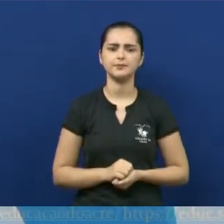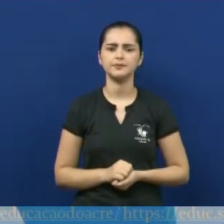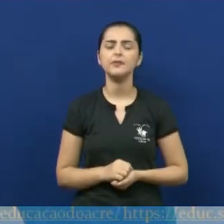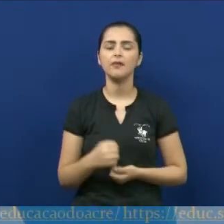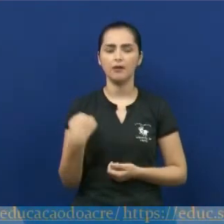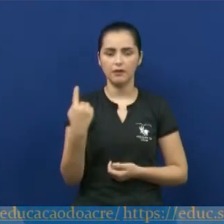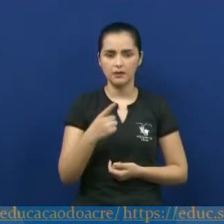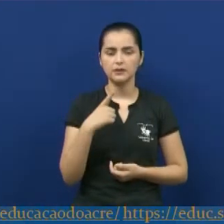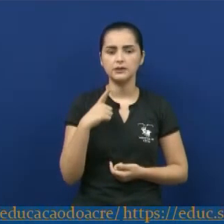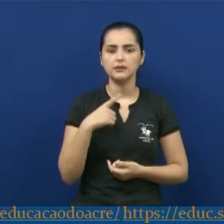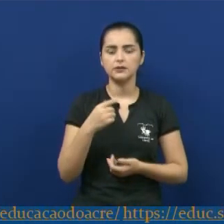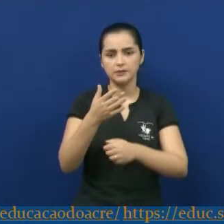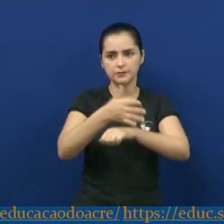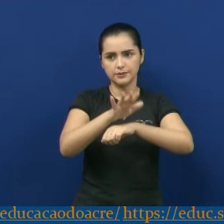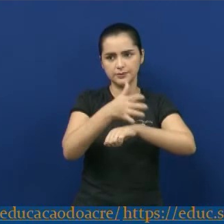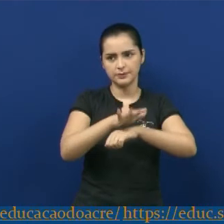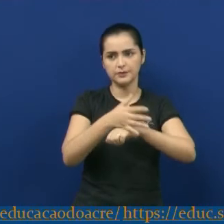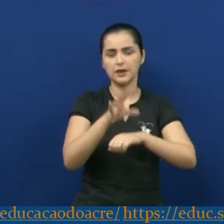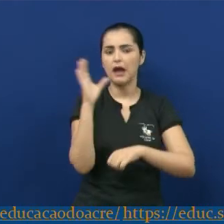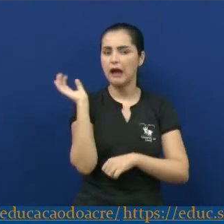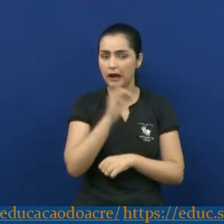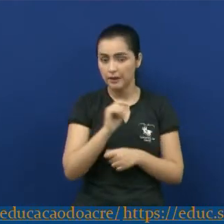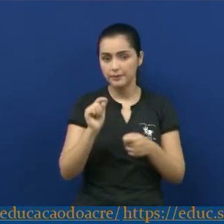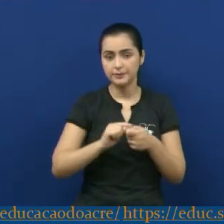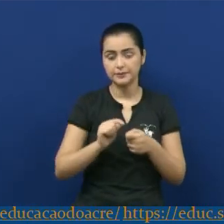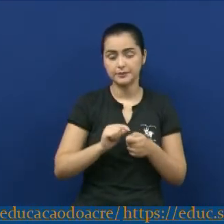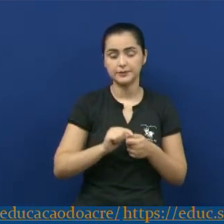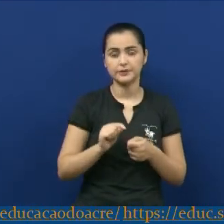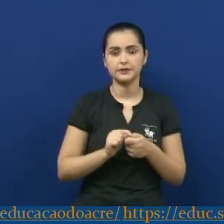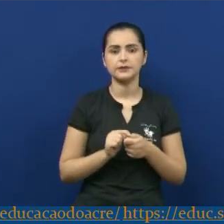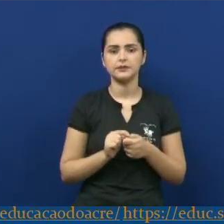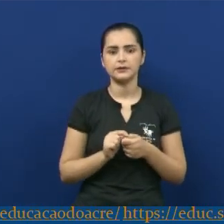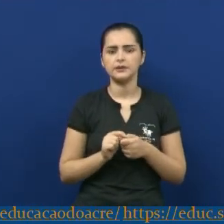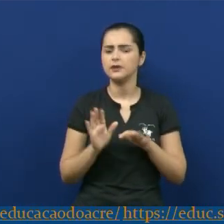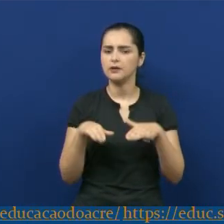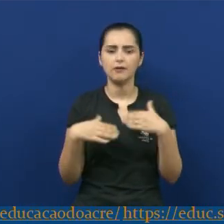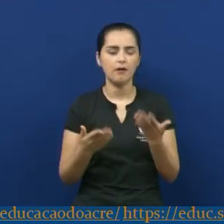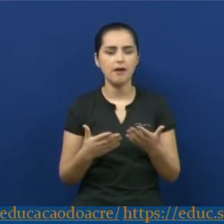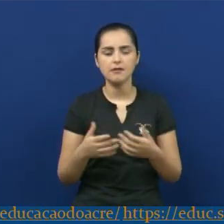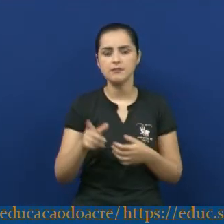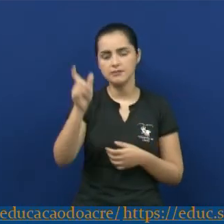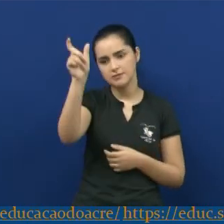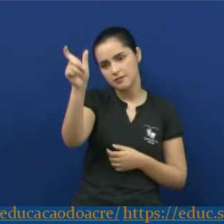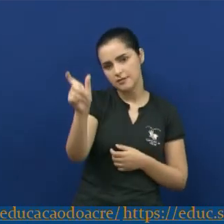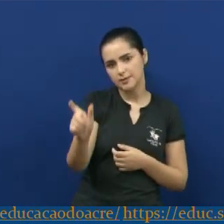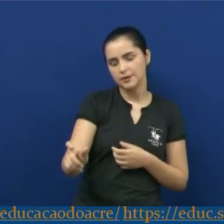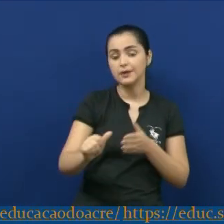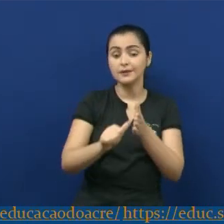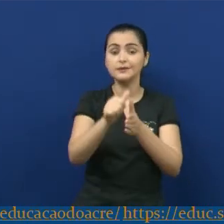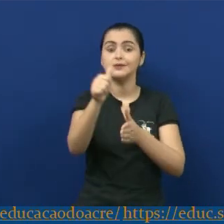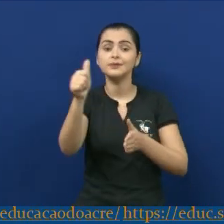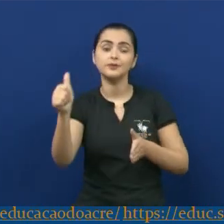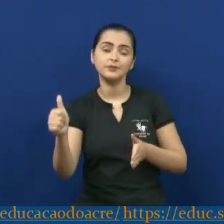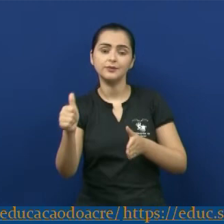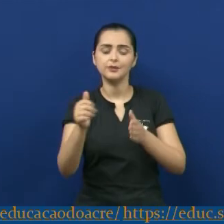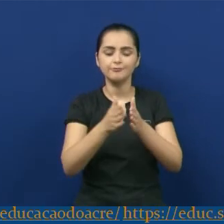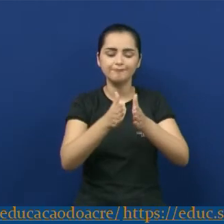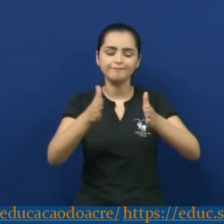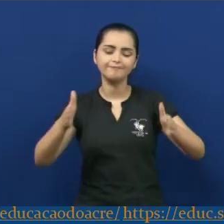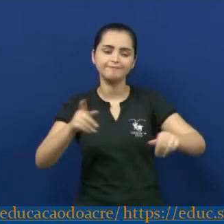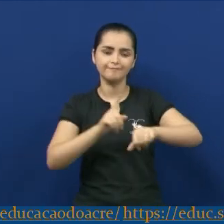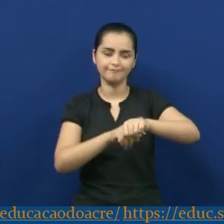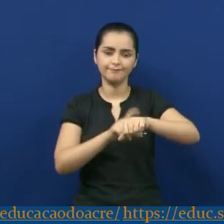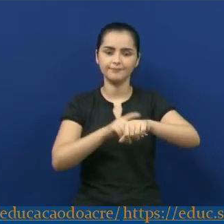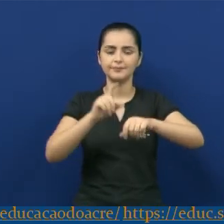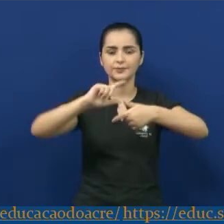Nós temos um exercício aqui rápido para fazer. Quais são os personagens aqui da primeira fase do modernismo? Nós